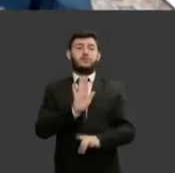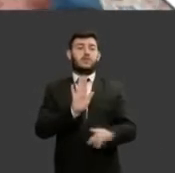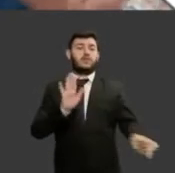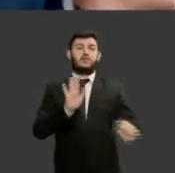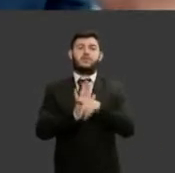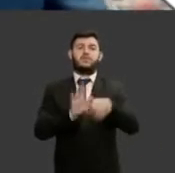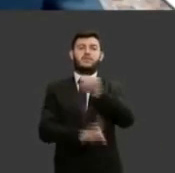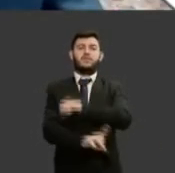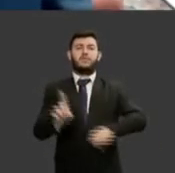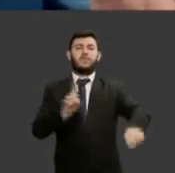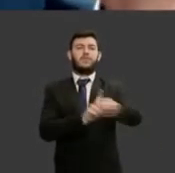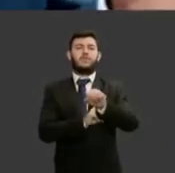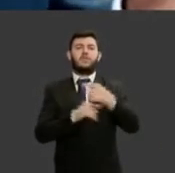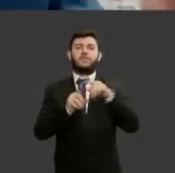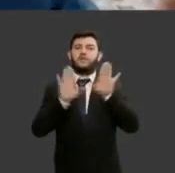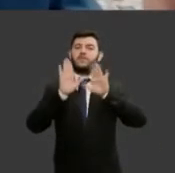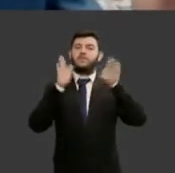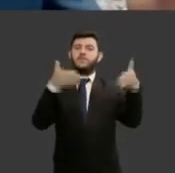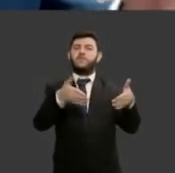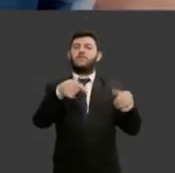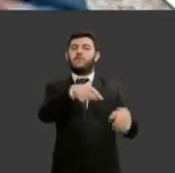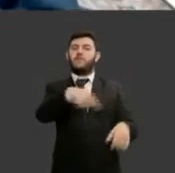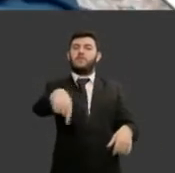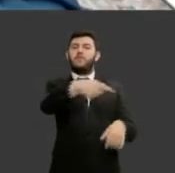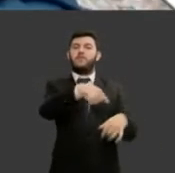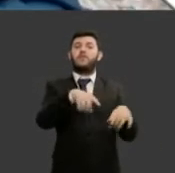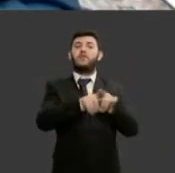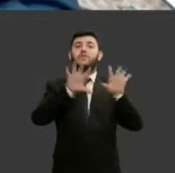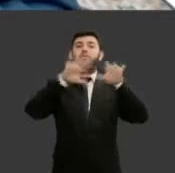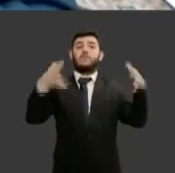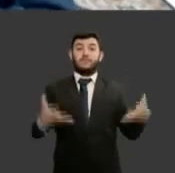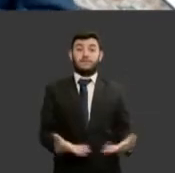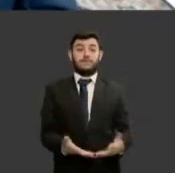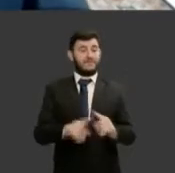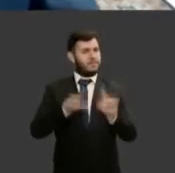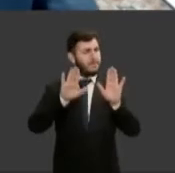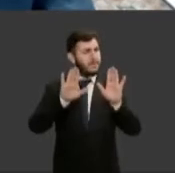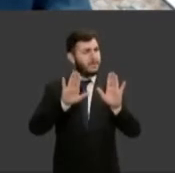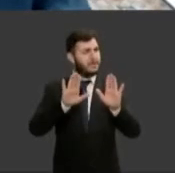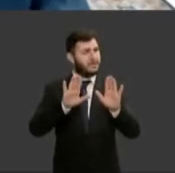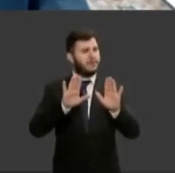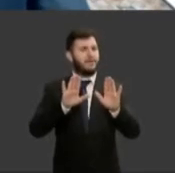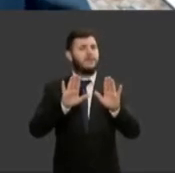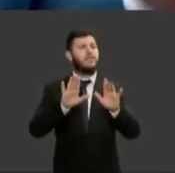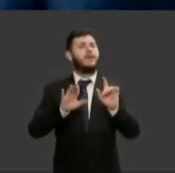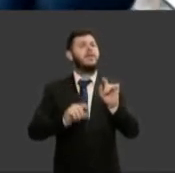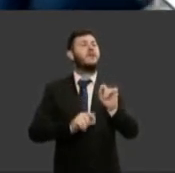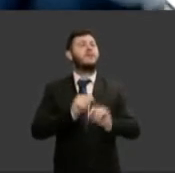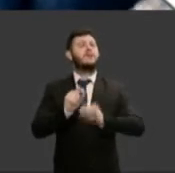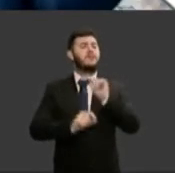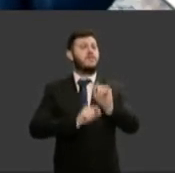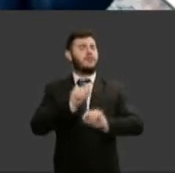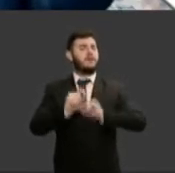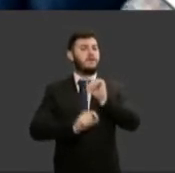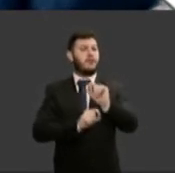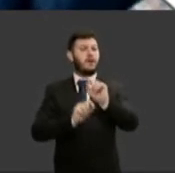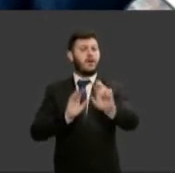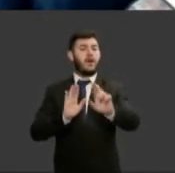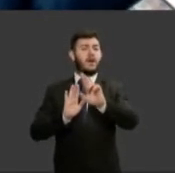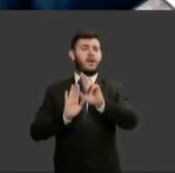sociedade, com relação ao mundo. Entretanto, a consolidação do regime